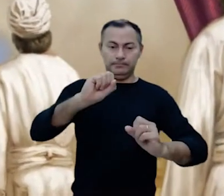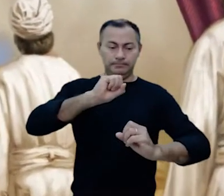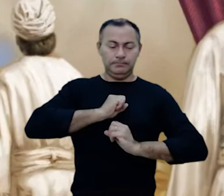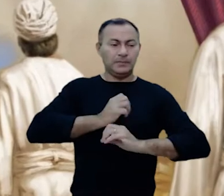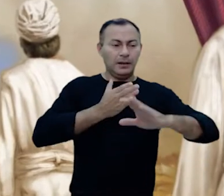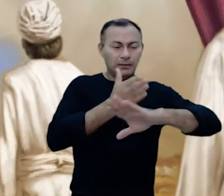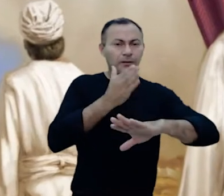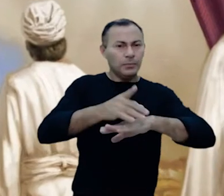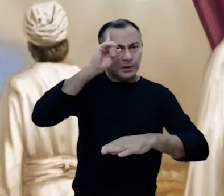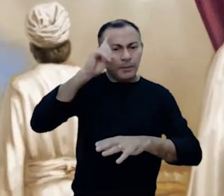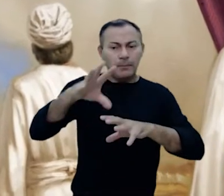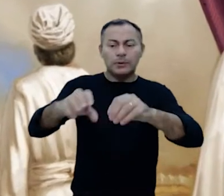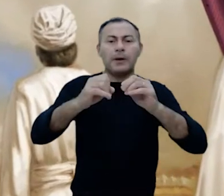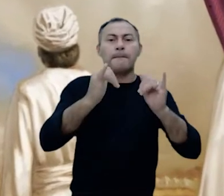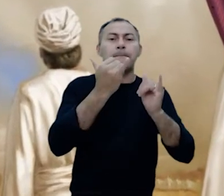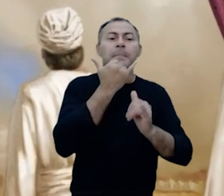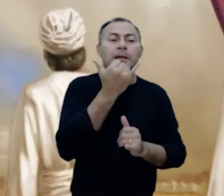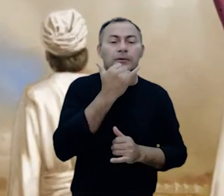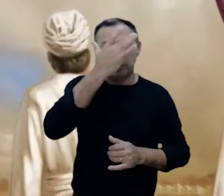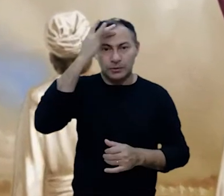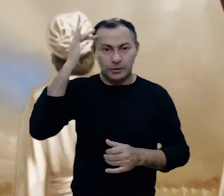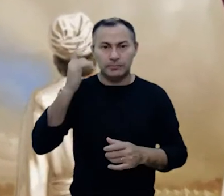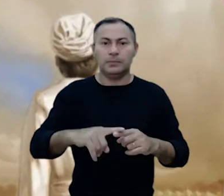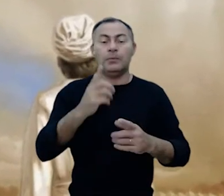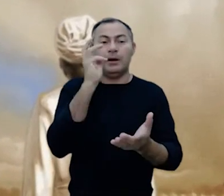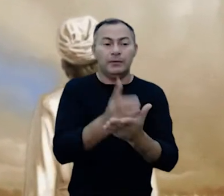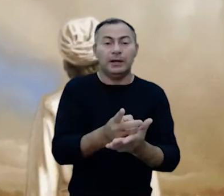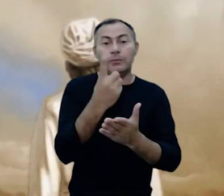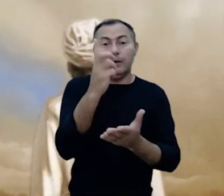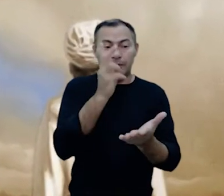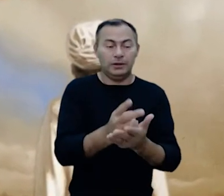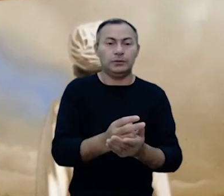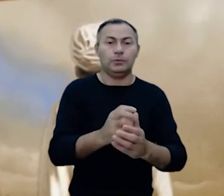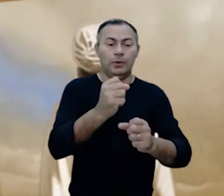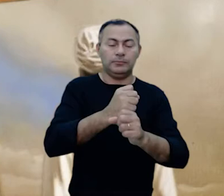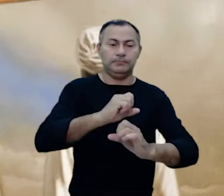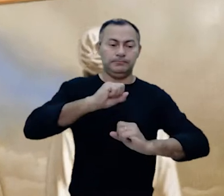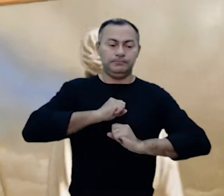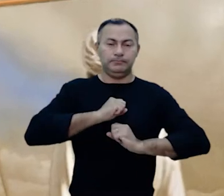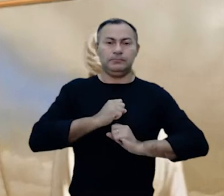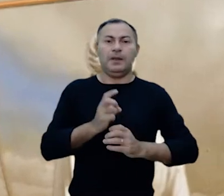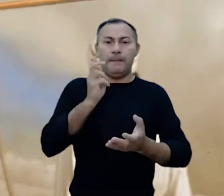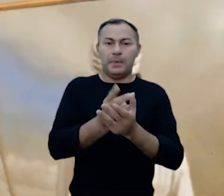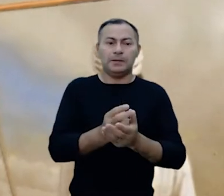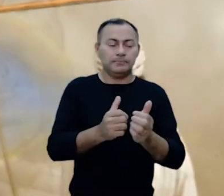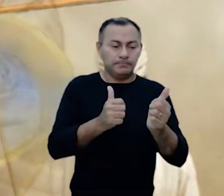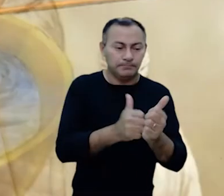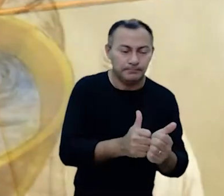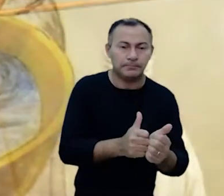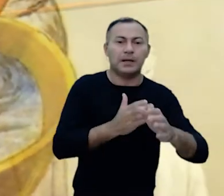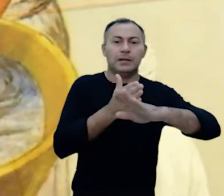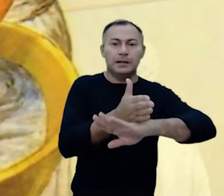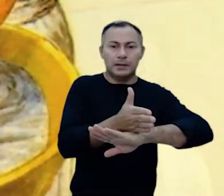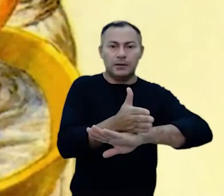O sacerdote ia várias vezes por dia para buscar o perdão dos pecados de alguém. Uma vez no ano, o sumo sacerdote ia, através desta mesma